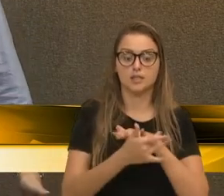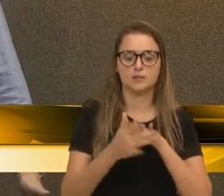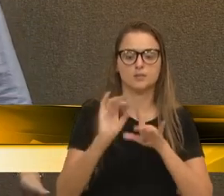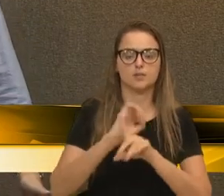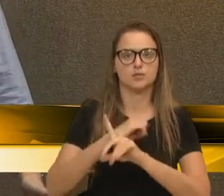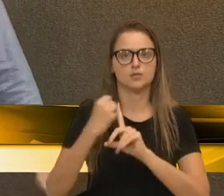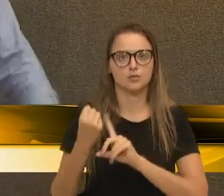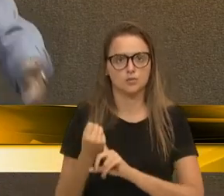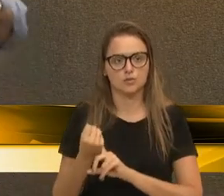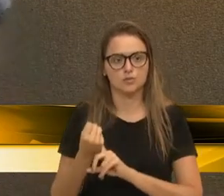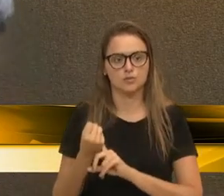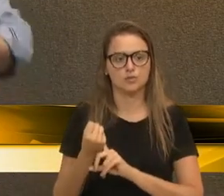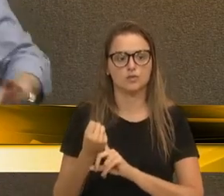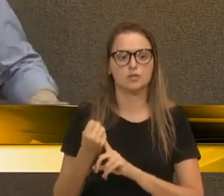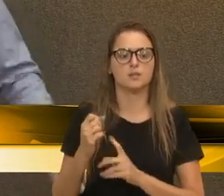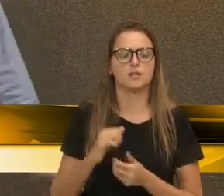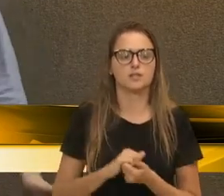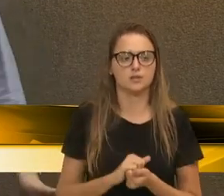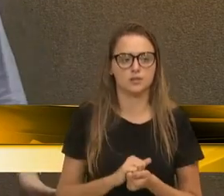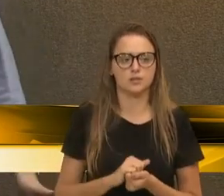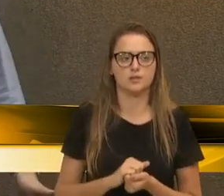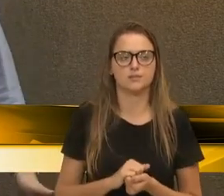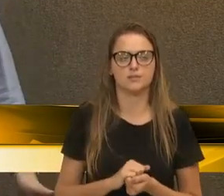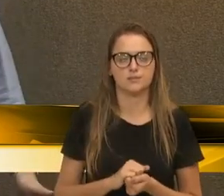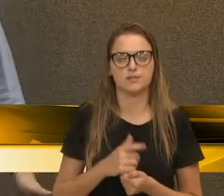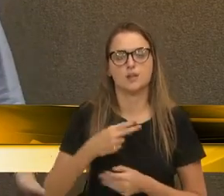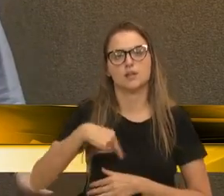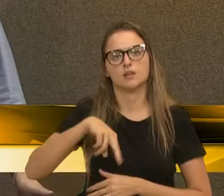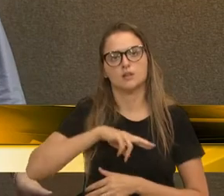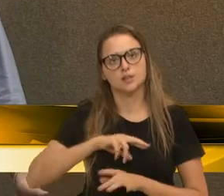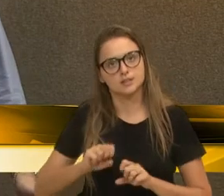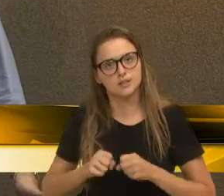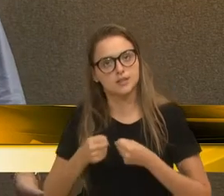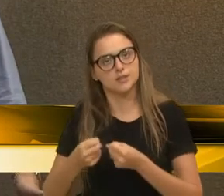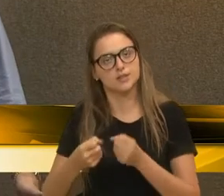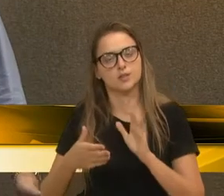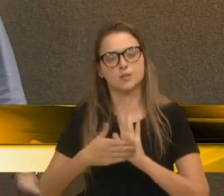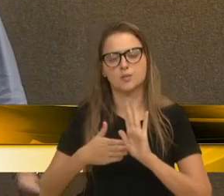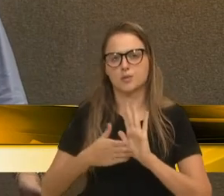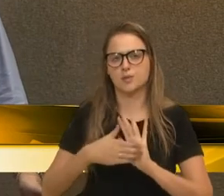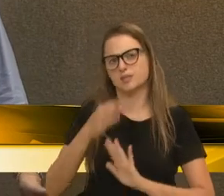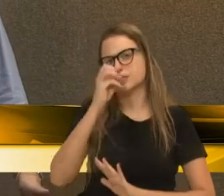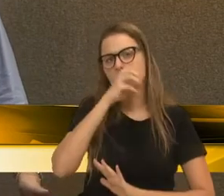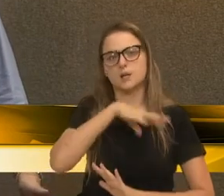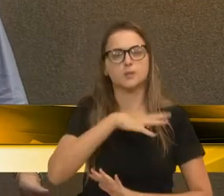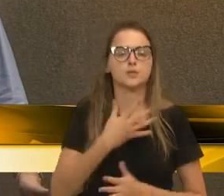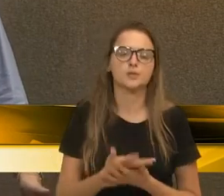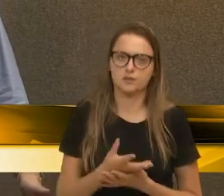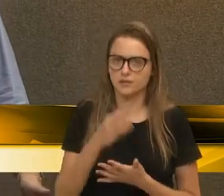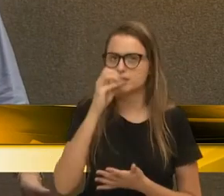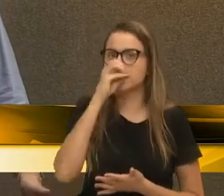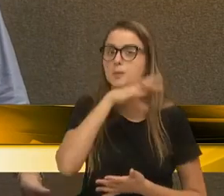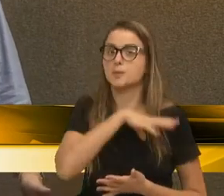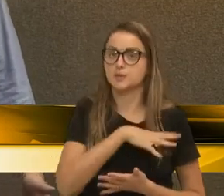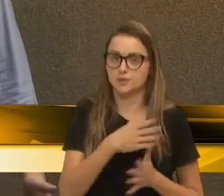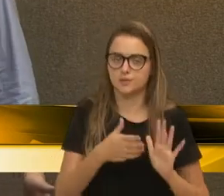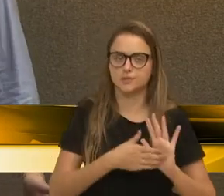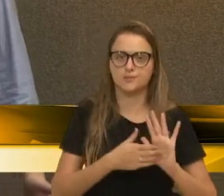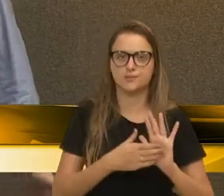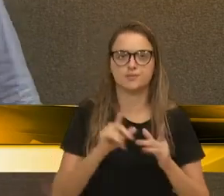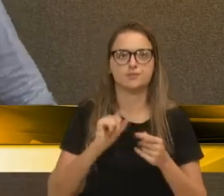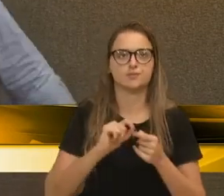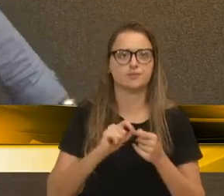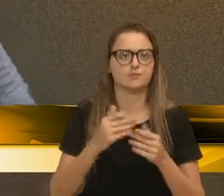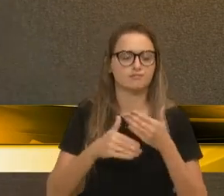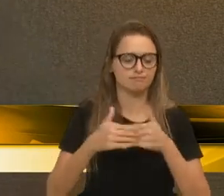difícil ver um monte de pessoas defendendo essas propostas absurdas, absurdas que vão fazer